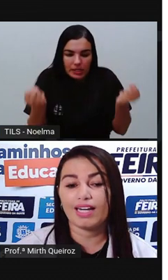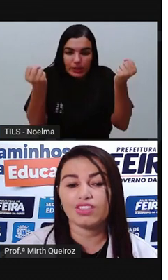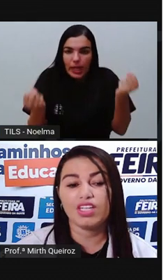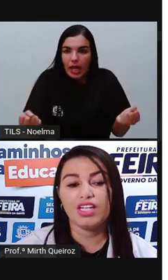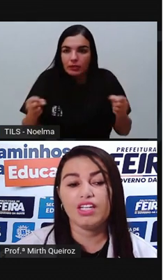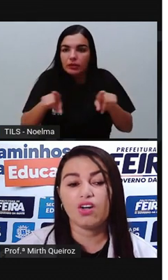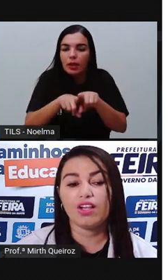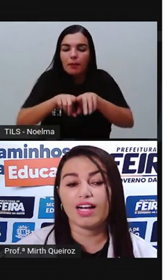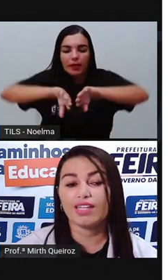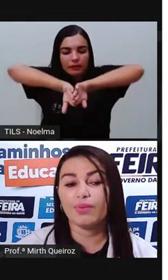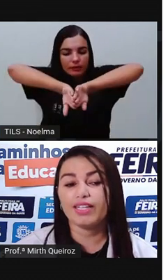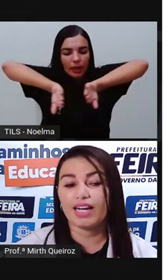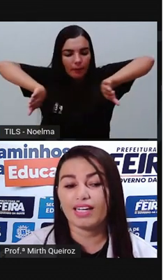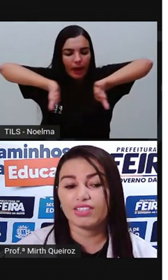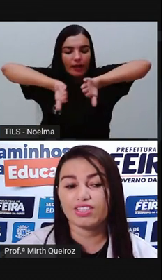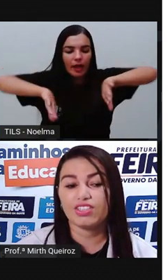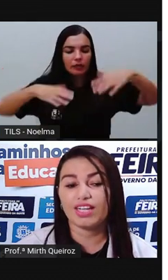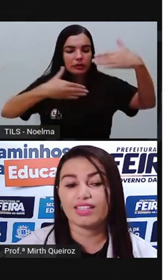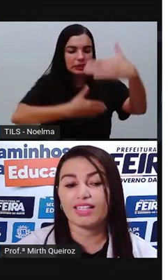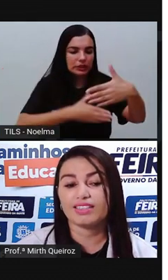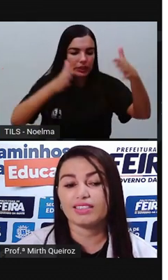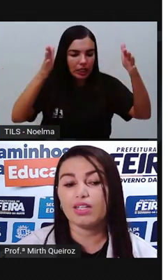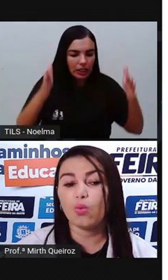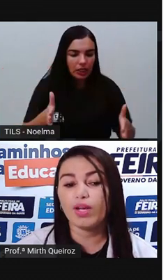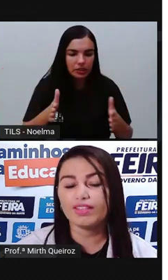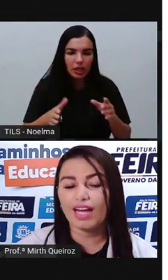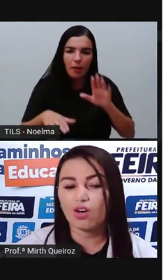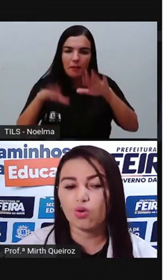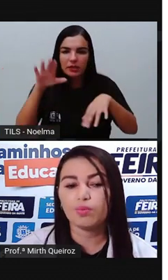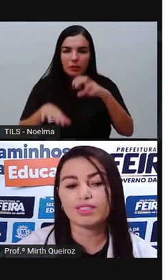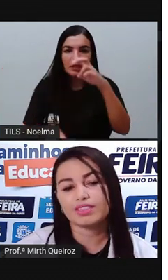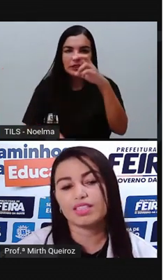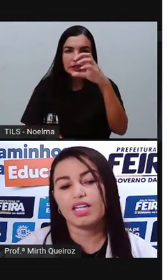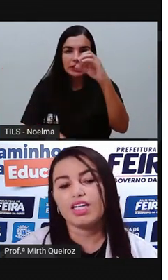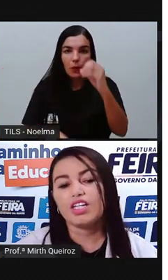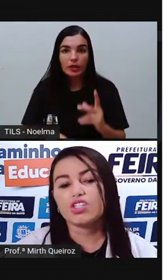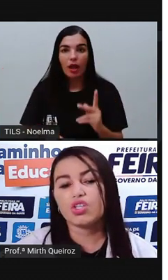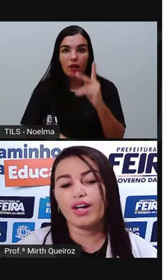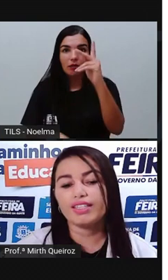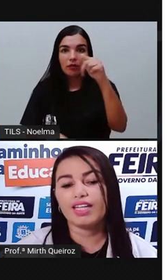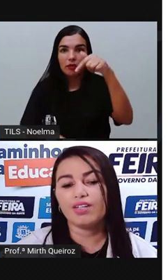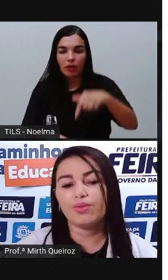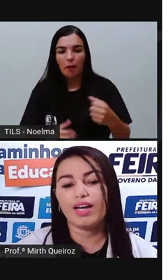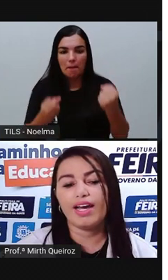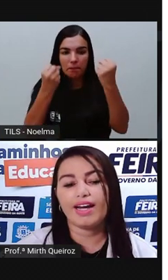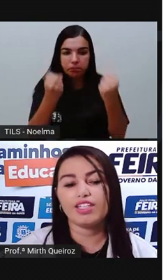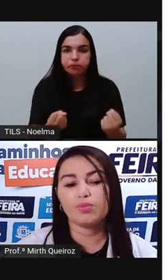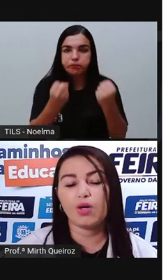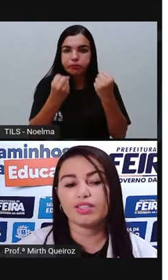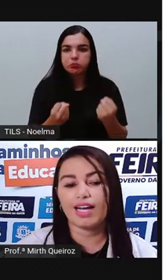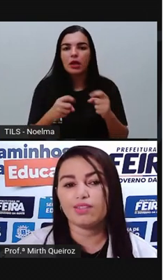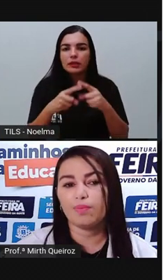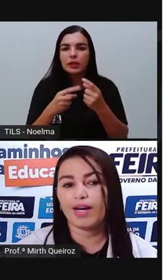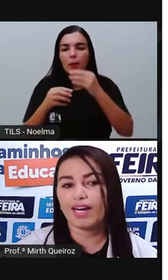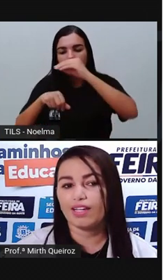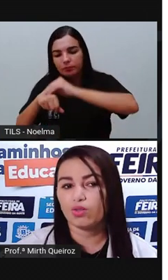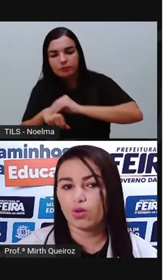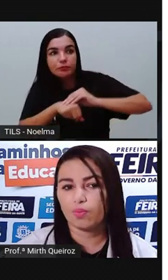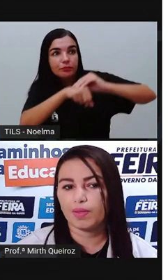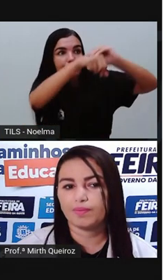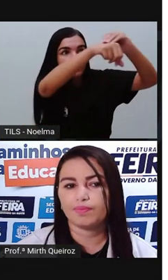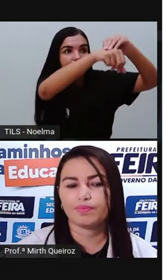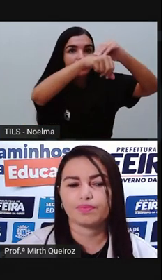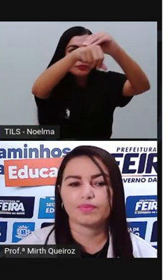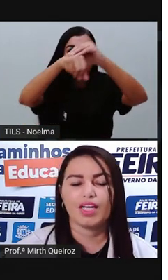qualidade e colocado em caixas de até 50 roubas. Só então era exportado para a